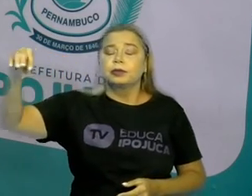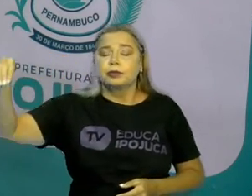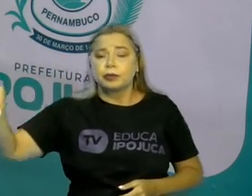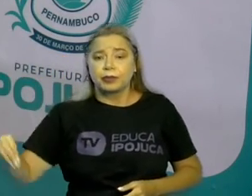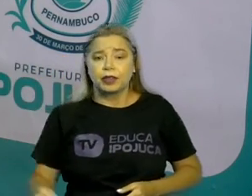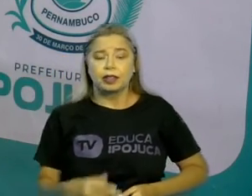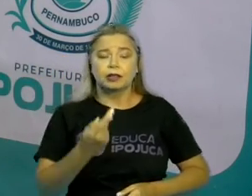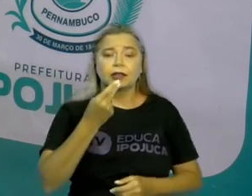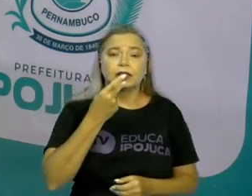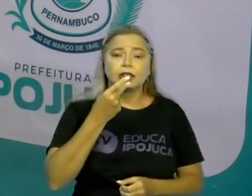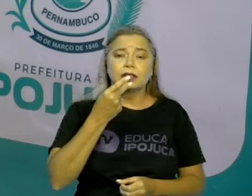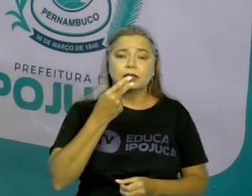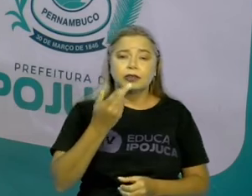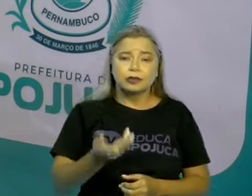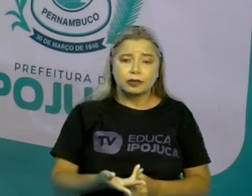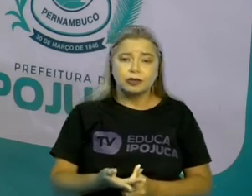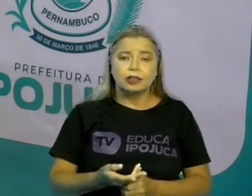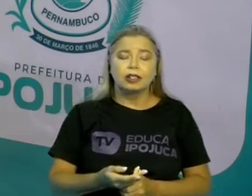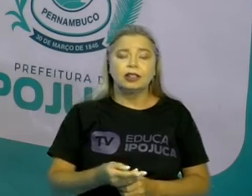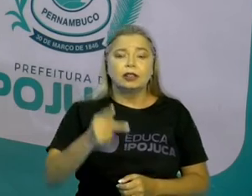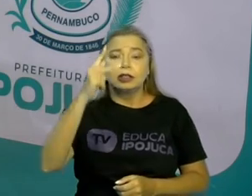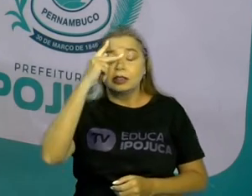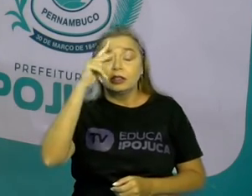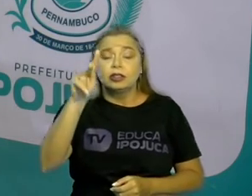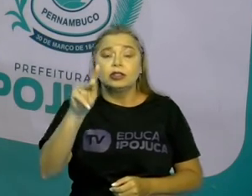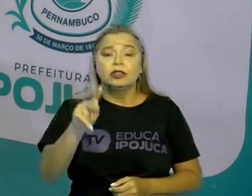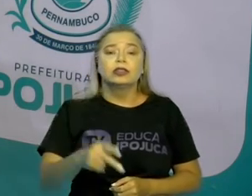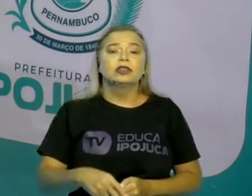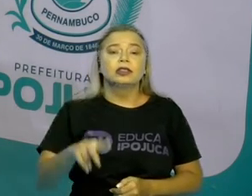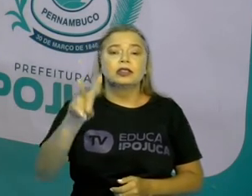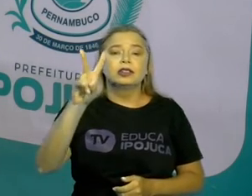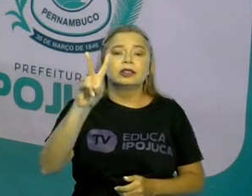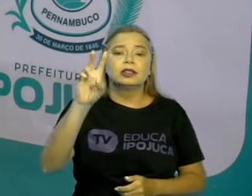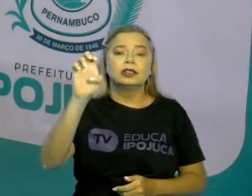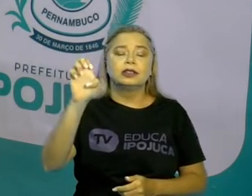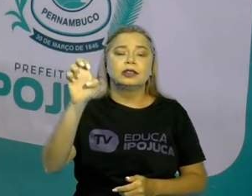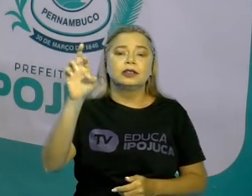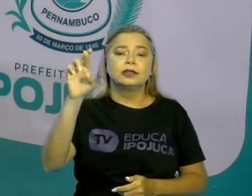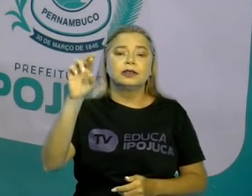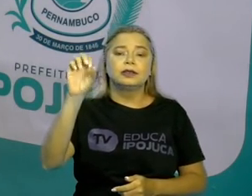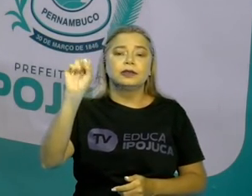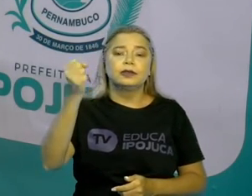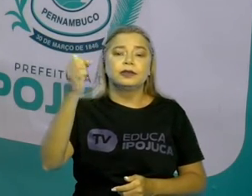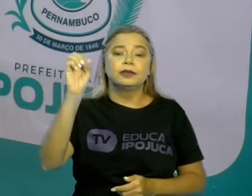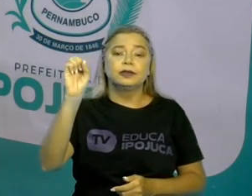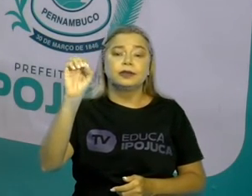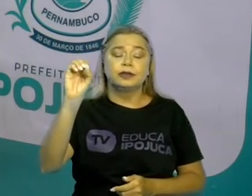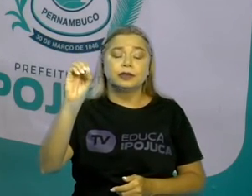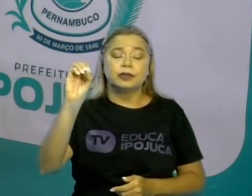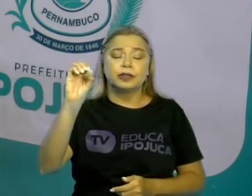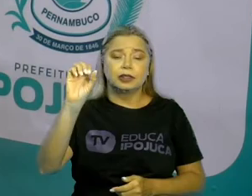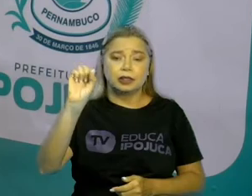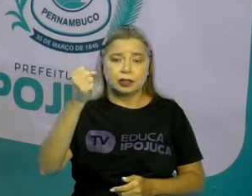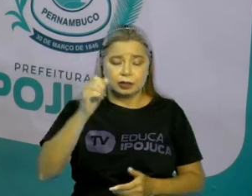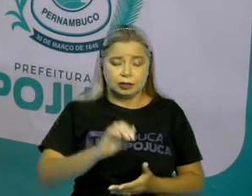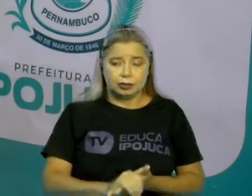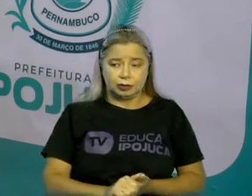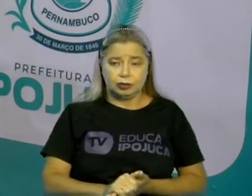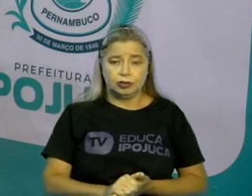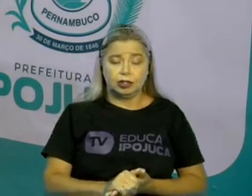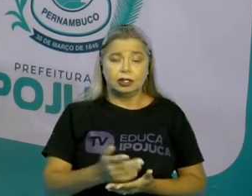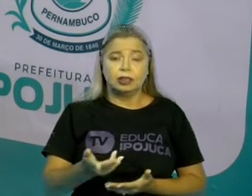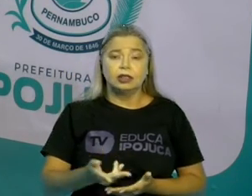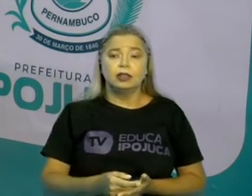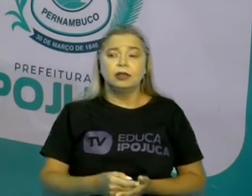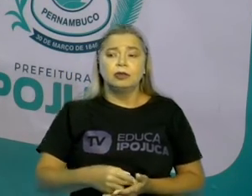em versos, por isso, são considerados poemas narrativos. Veja que a literatura de Cordel que nós acabamos de ler,